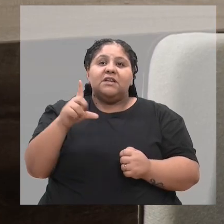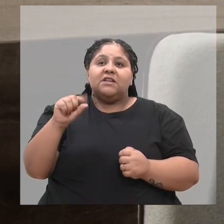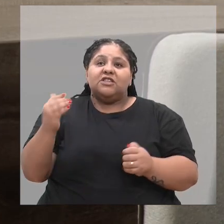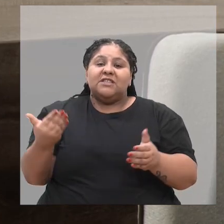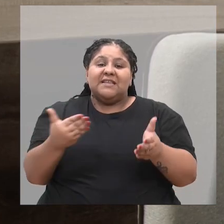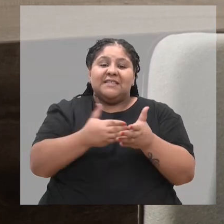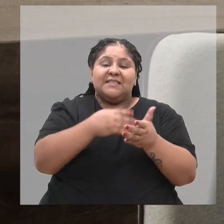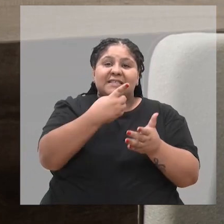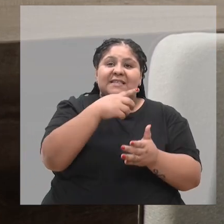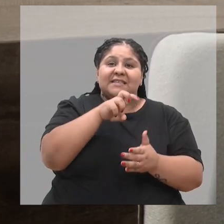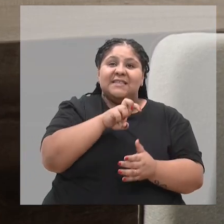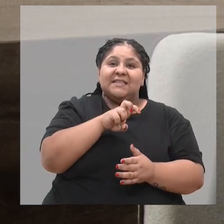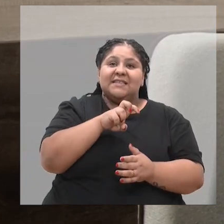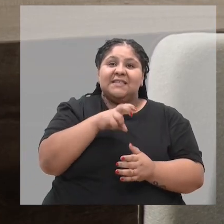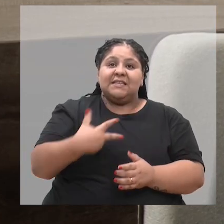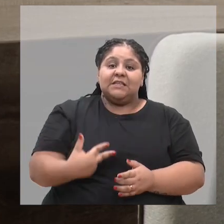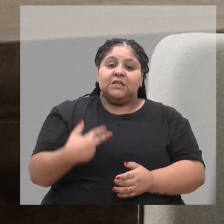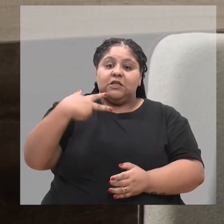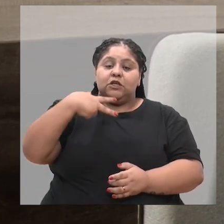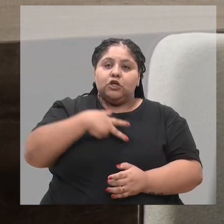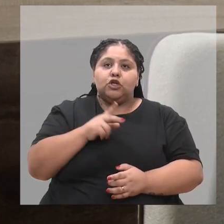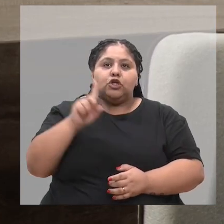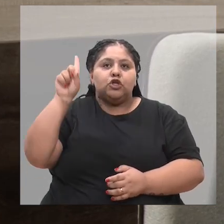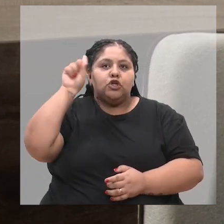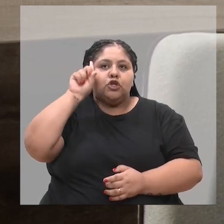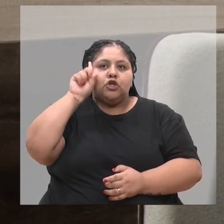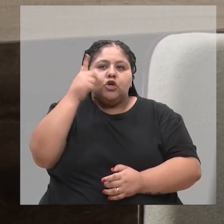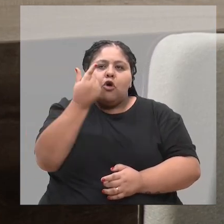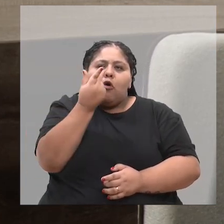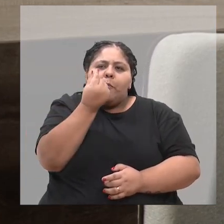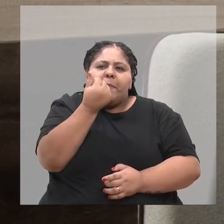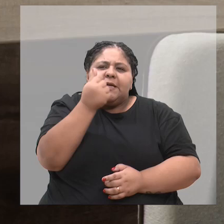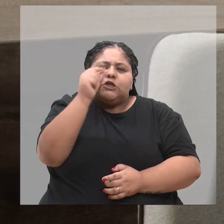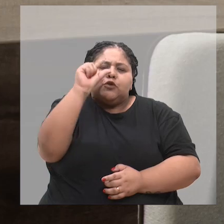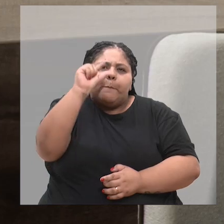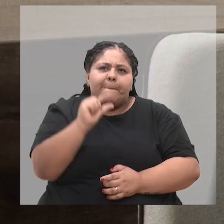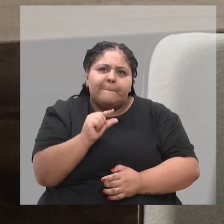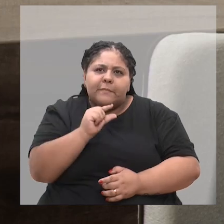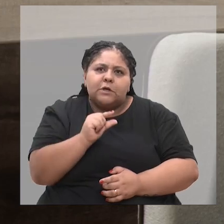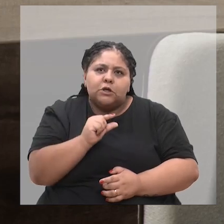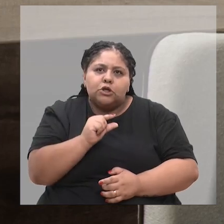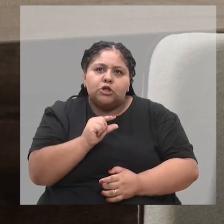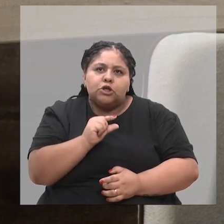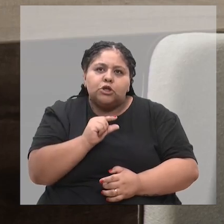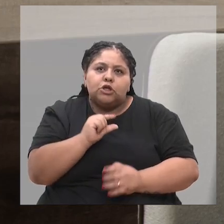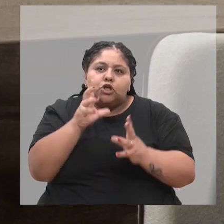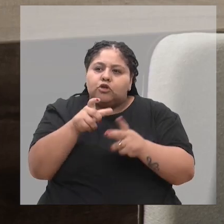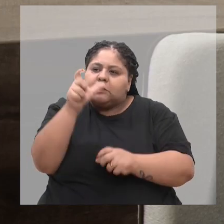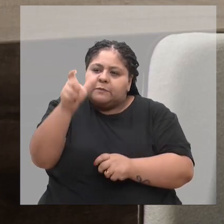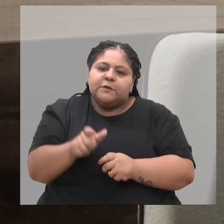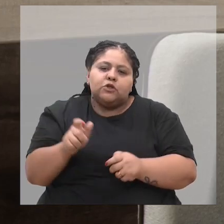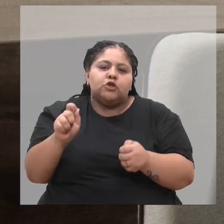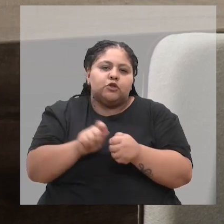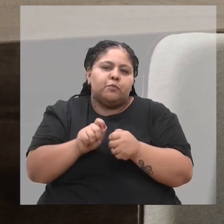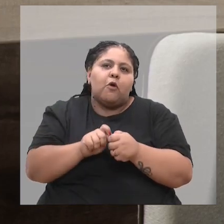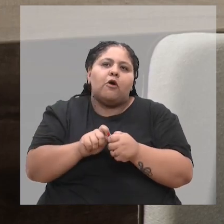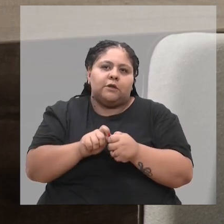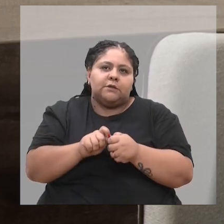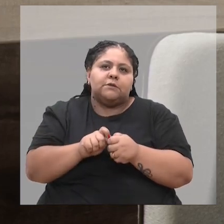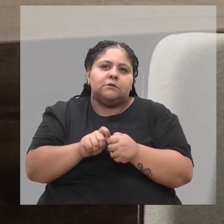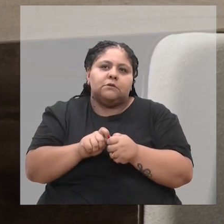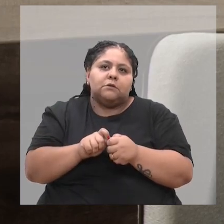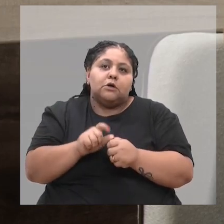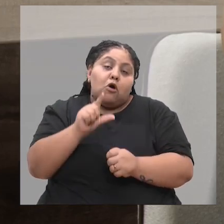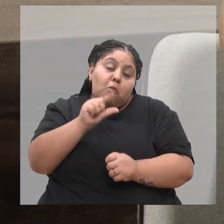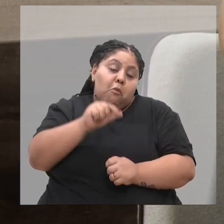de 10 a 15 castrações por dia, por um precinho muito pequeno, que todo mundo pode fazer. Então, um